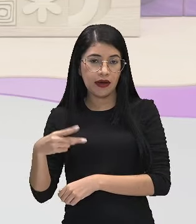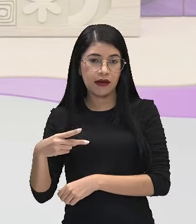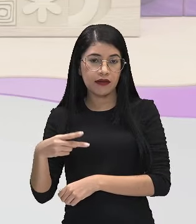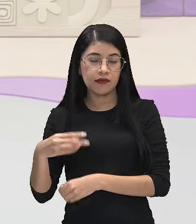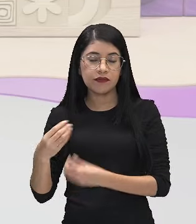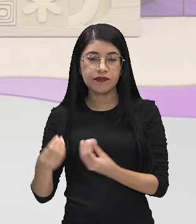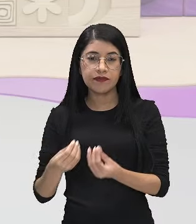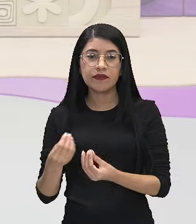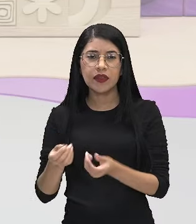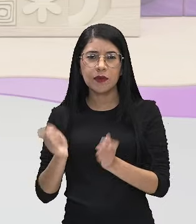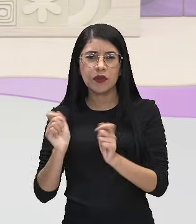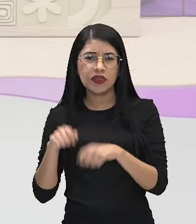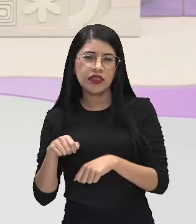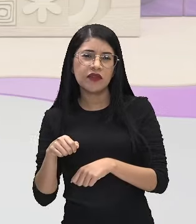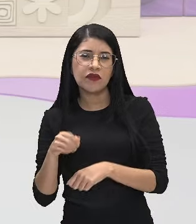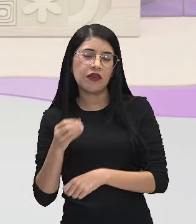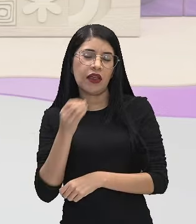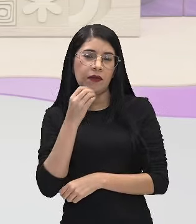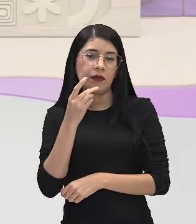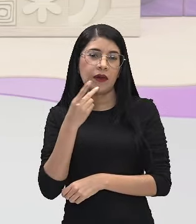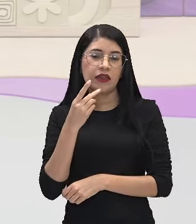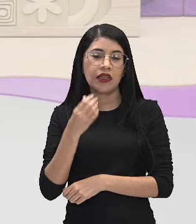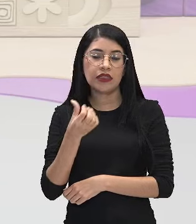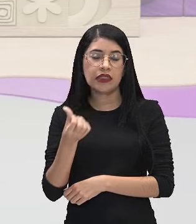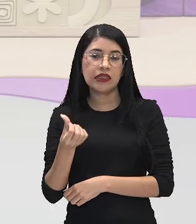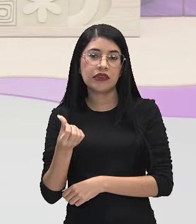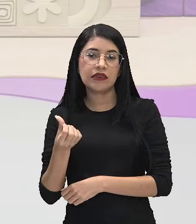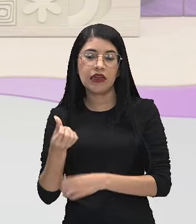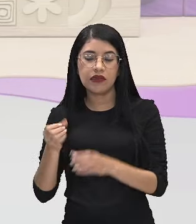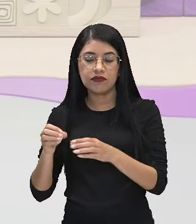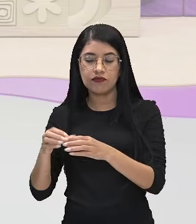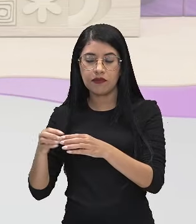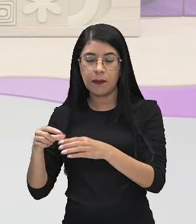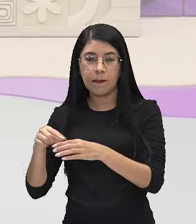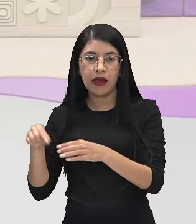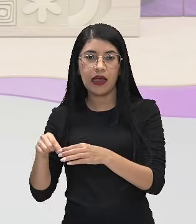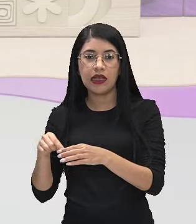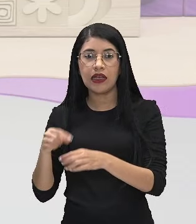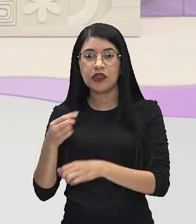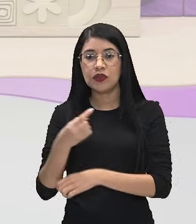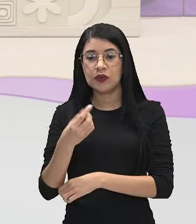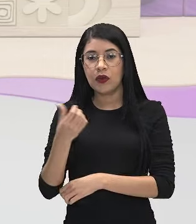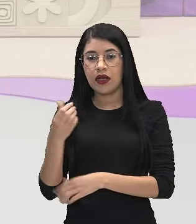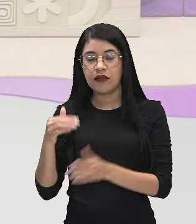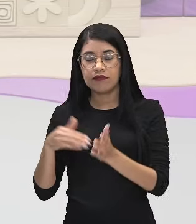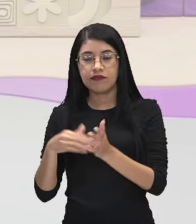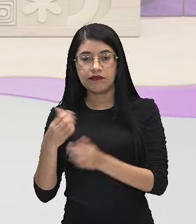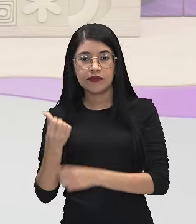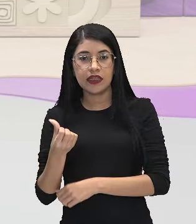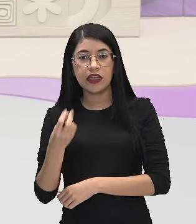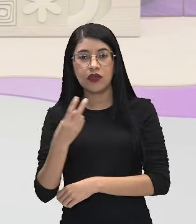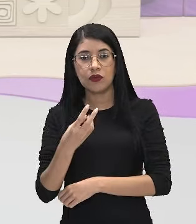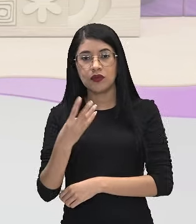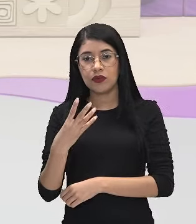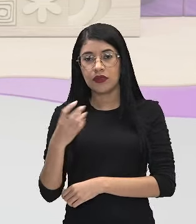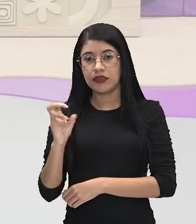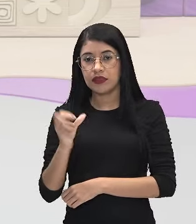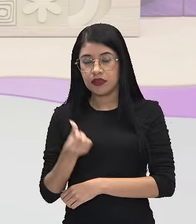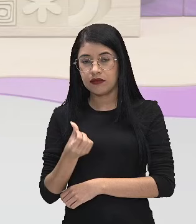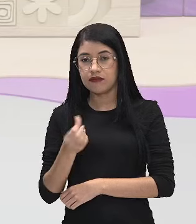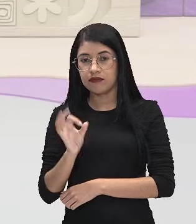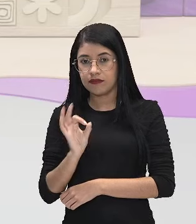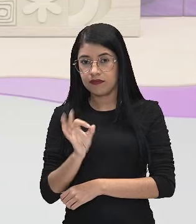par quando a gente lança aí um dado de seis faces? Os números pares de 1 a 6 são 2, 4 e 6,